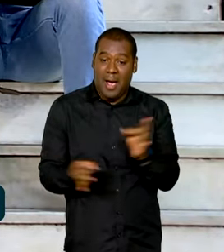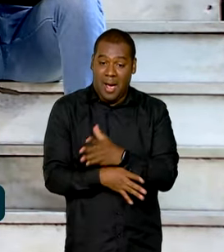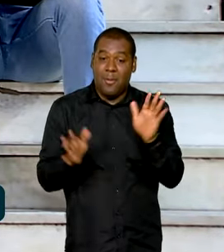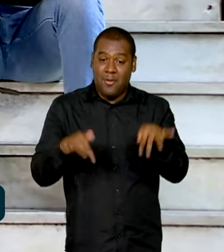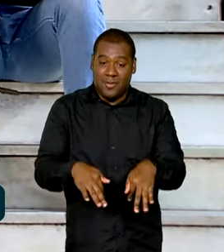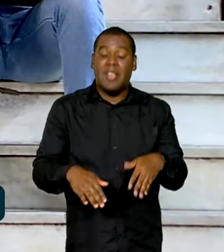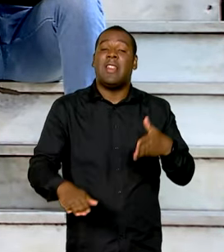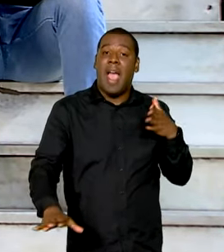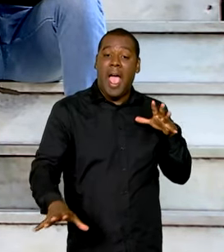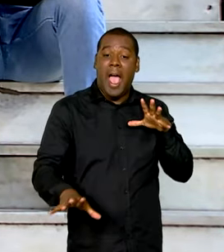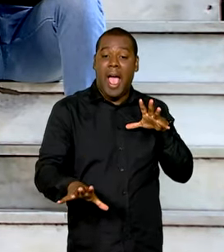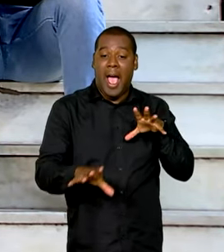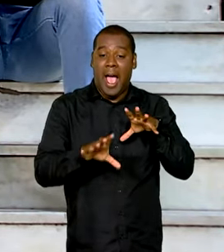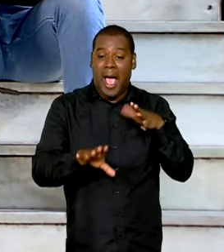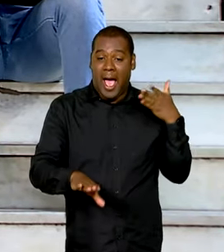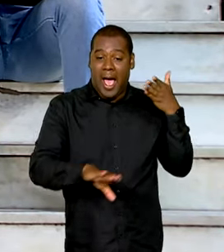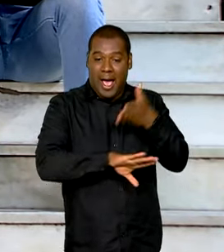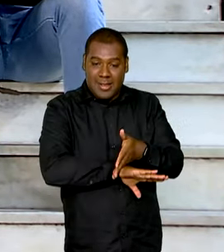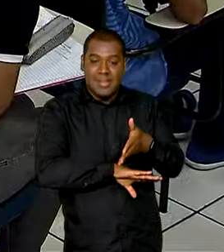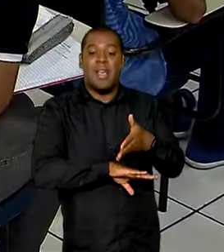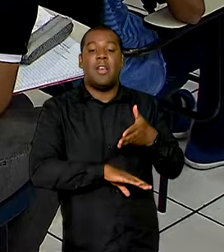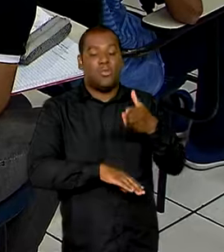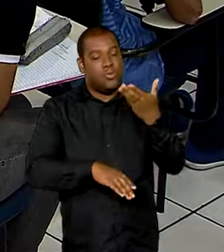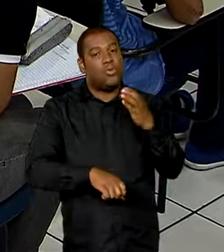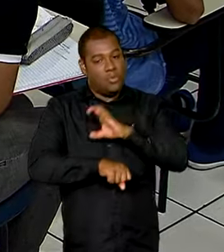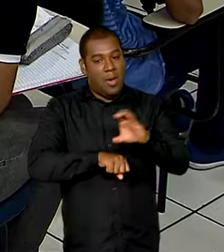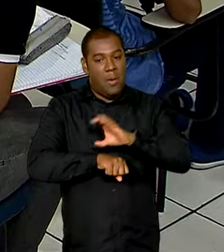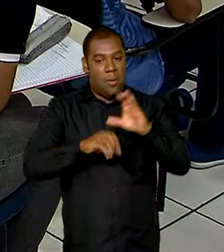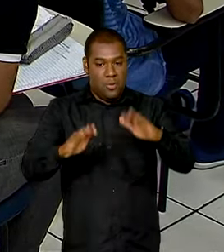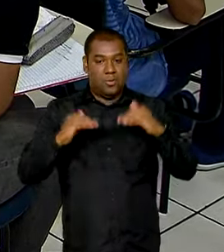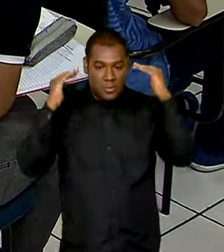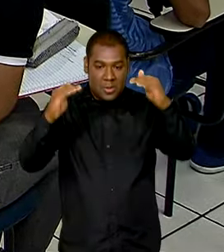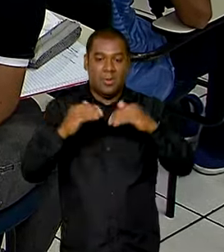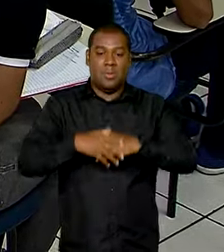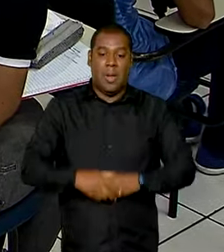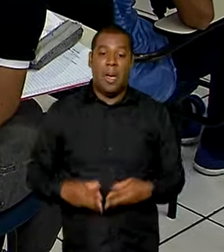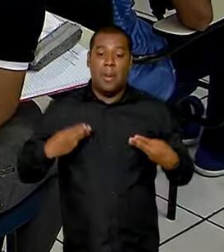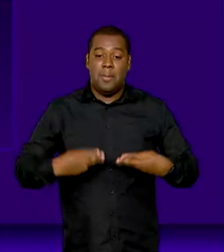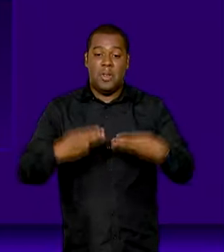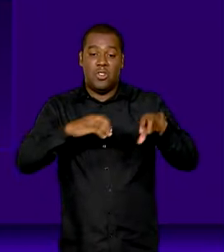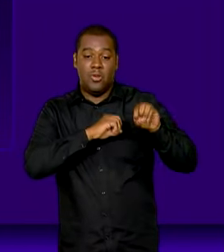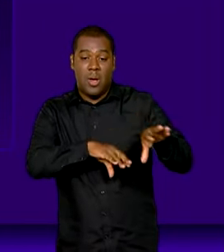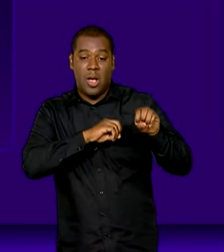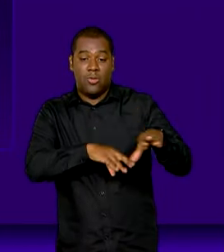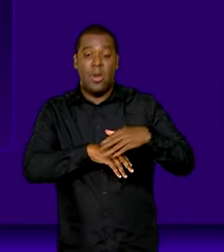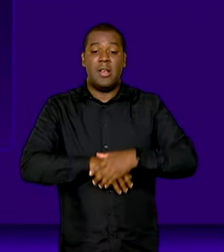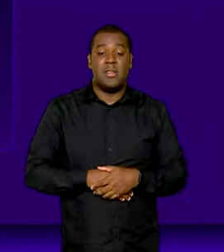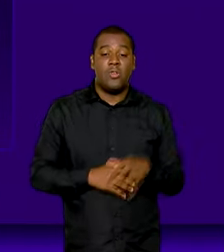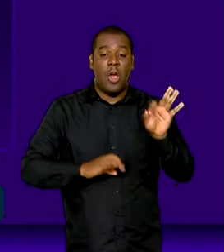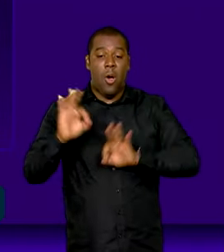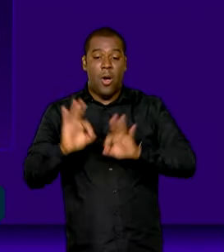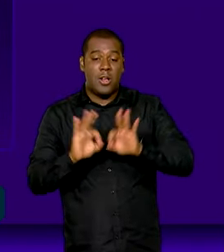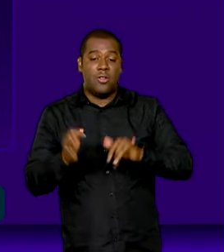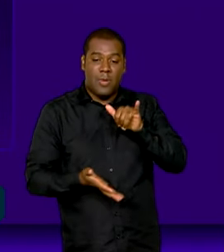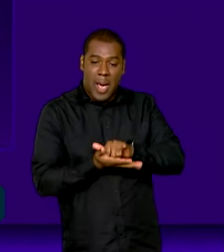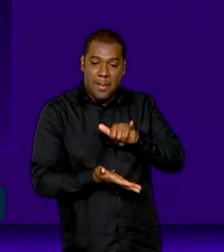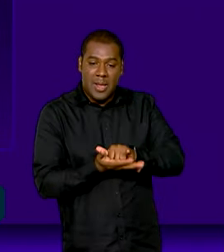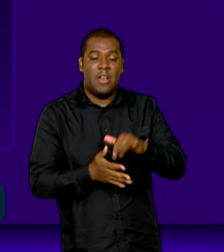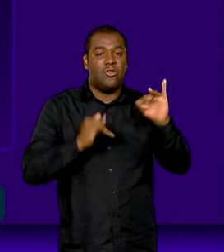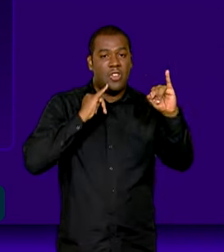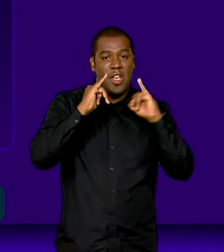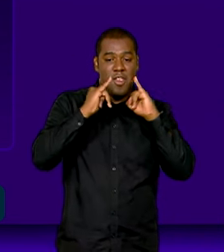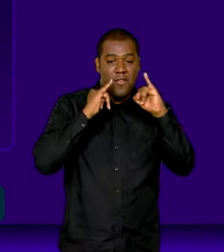muitas vezes distante e desconhecido, o MEC desenvolveu um serviço online com informações qualificadas